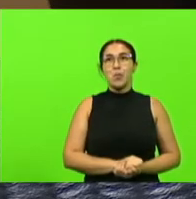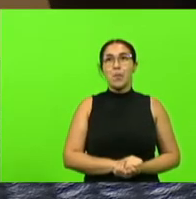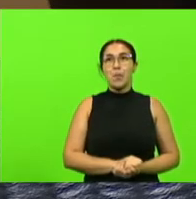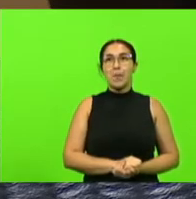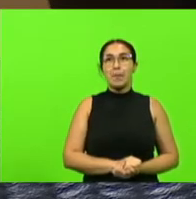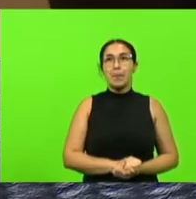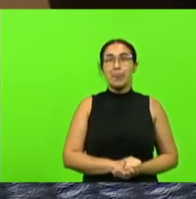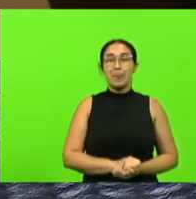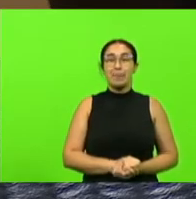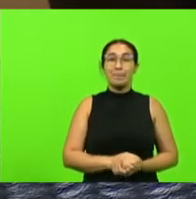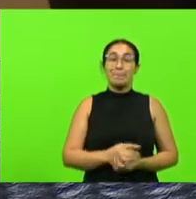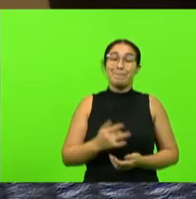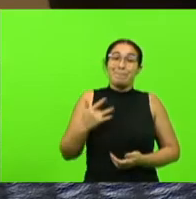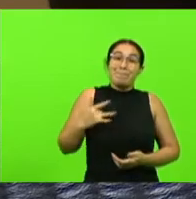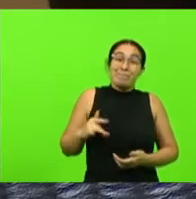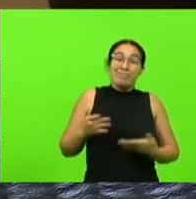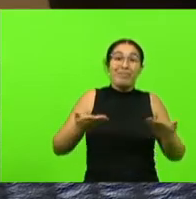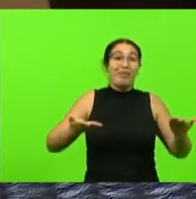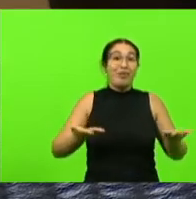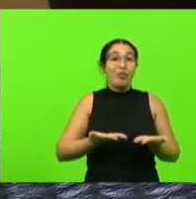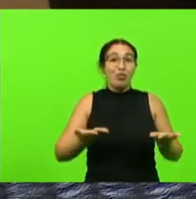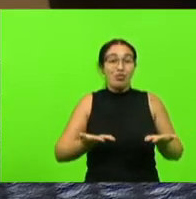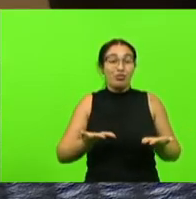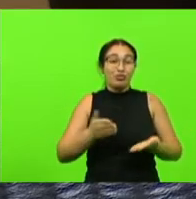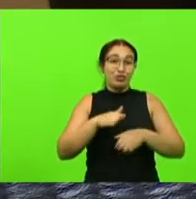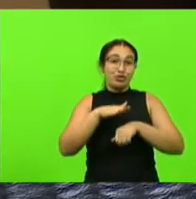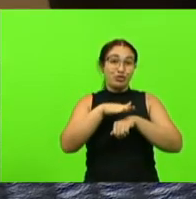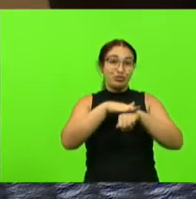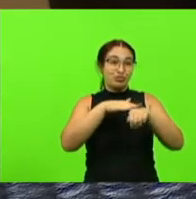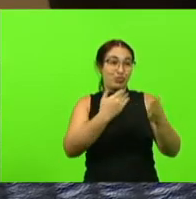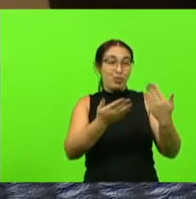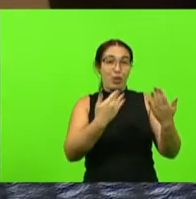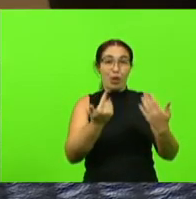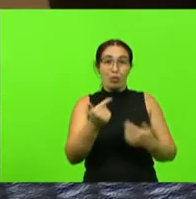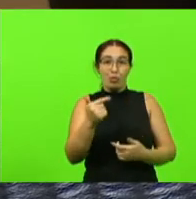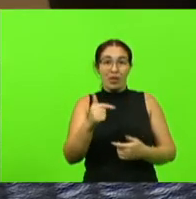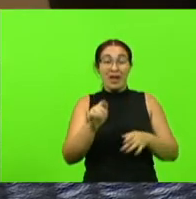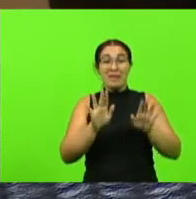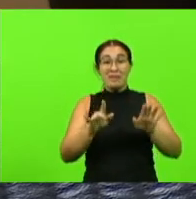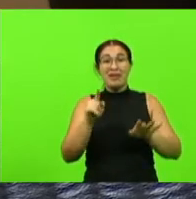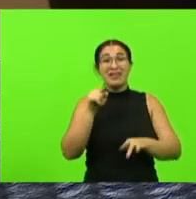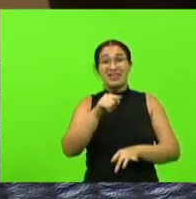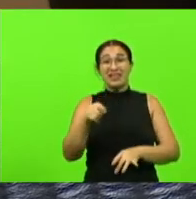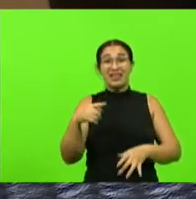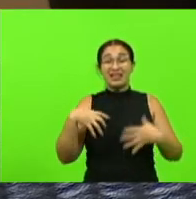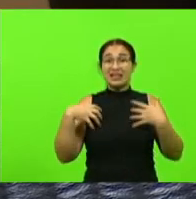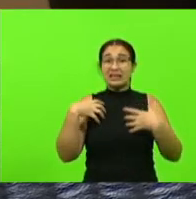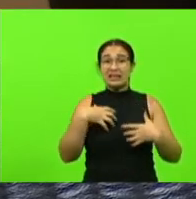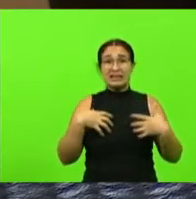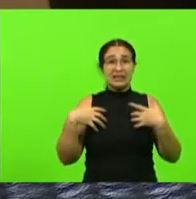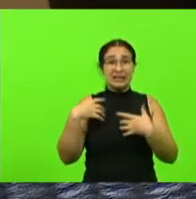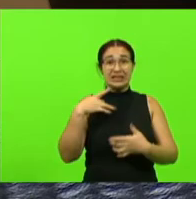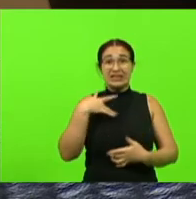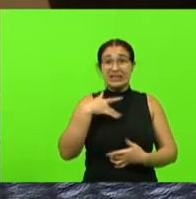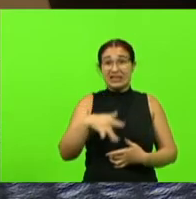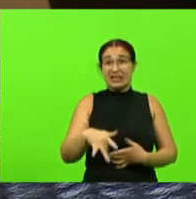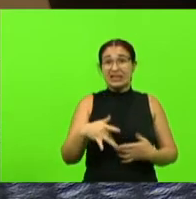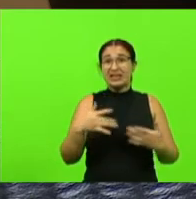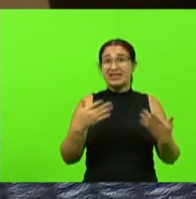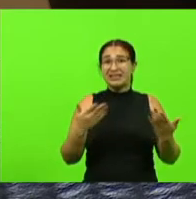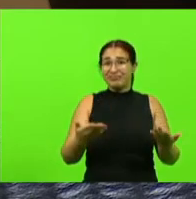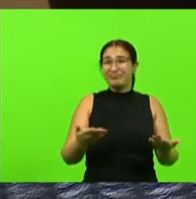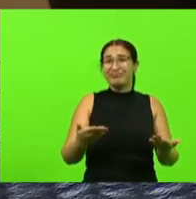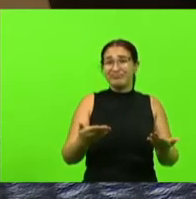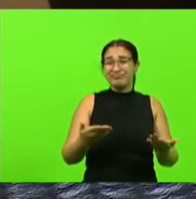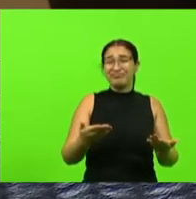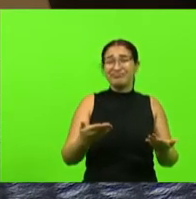infelizmente e hoje nem conversei com ele mais mas estava desesperado por ter investido acreditado e chegar num momento